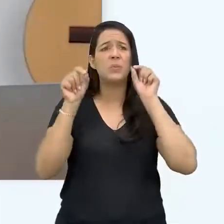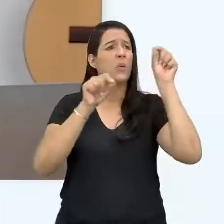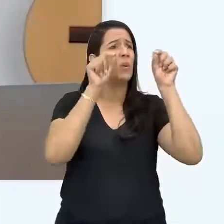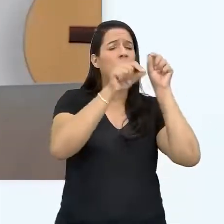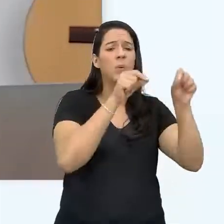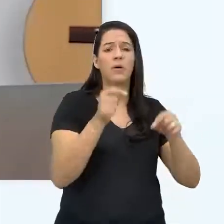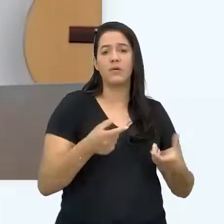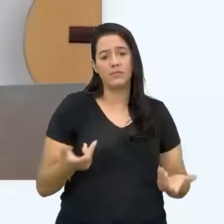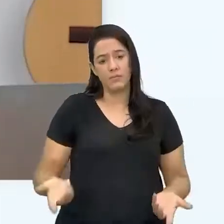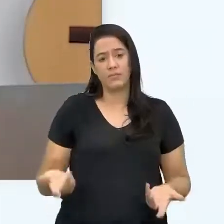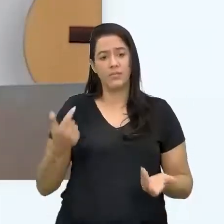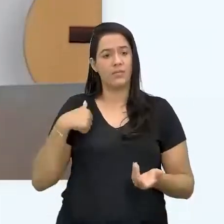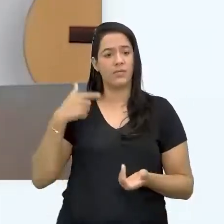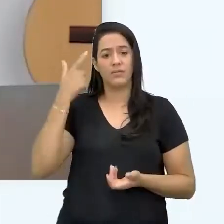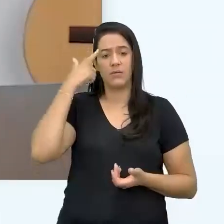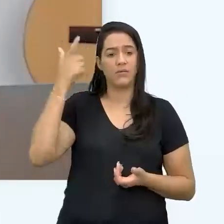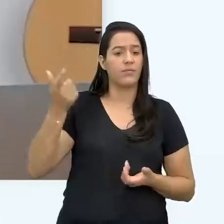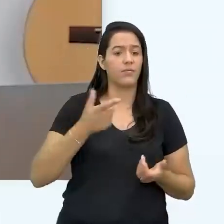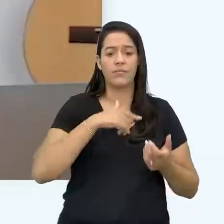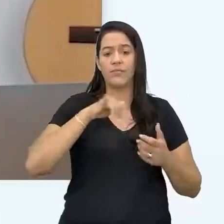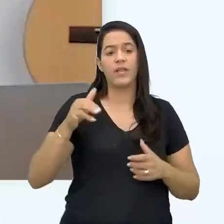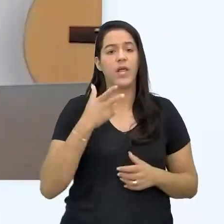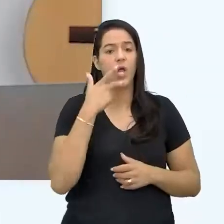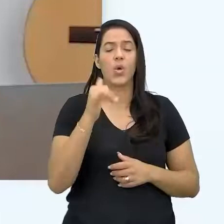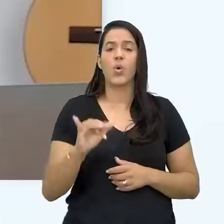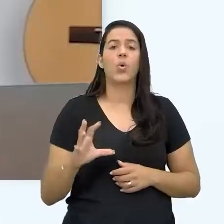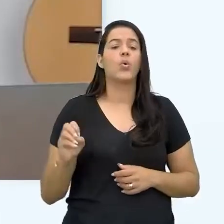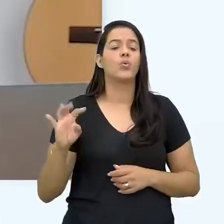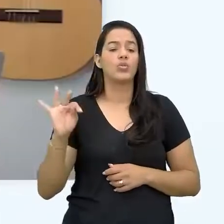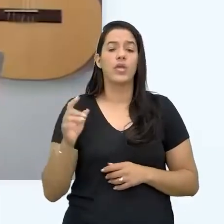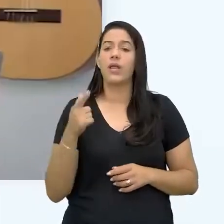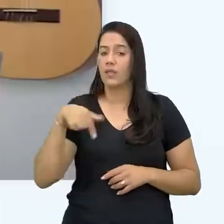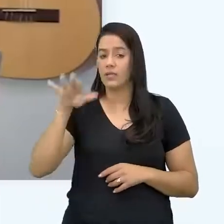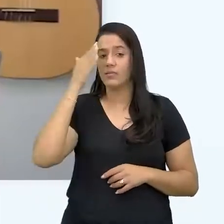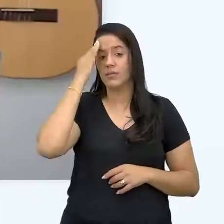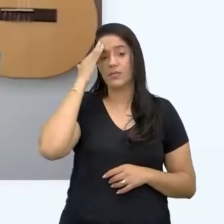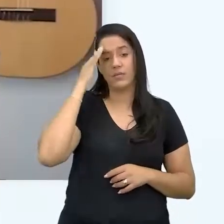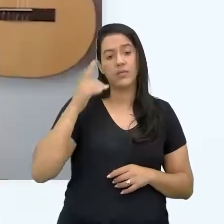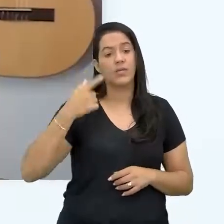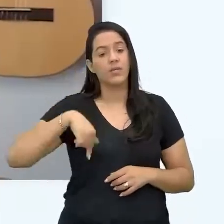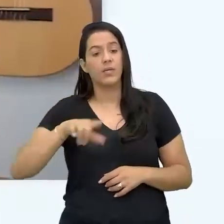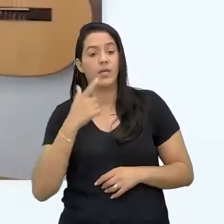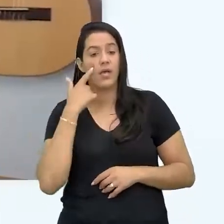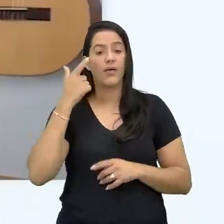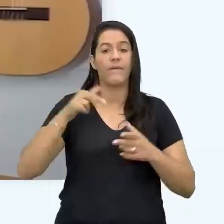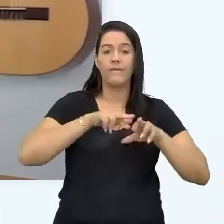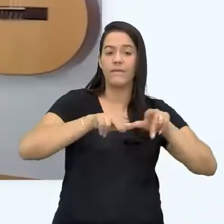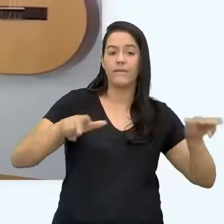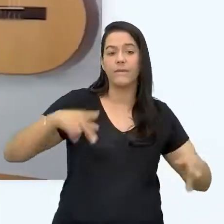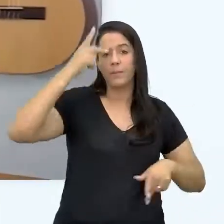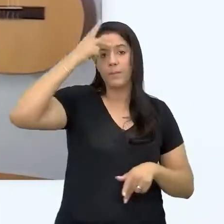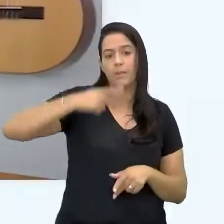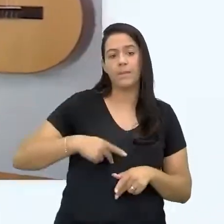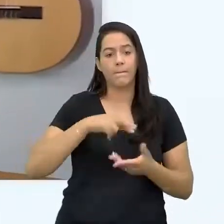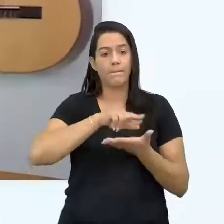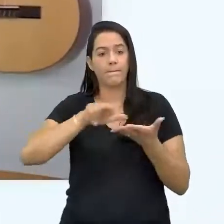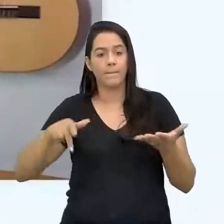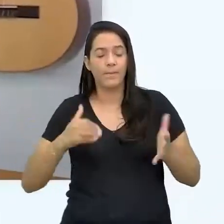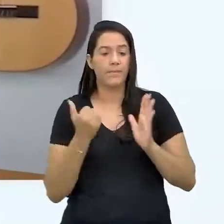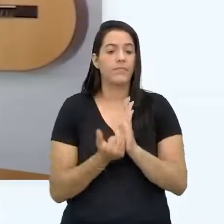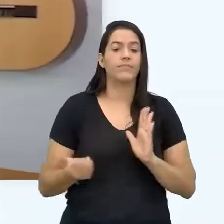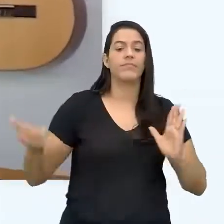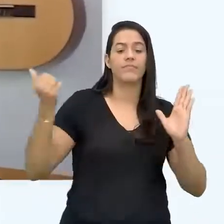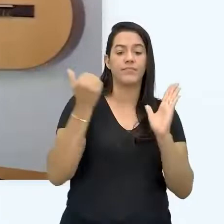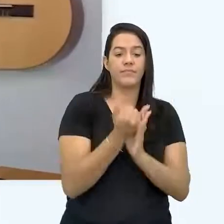falar que eu sou coach e ponto, eu sou coach, é mais fácil as pessoas entenderem. Se eu falar que eu sou uma coach de branding e produtividade, é mais fácil